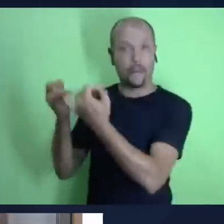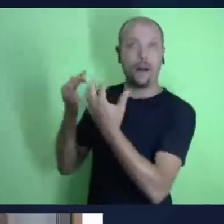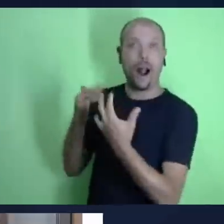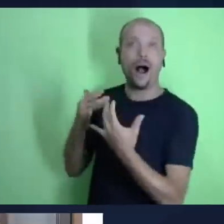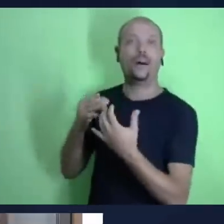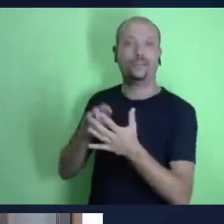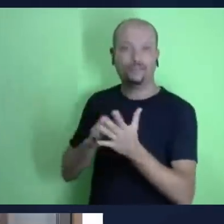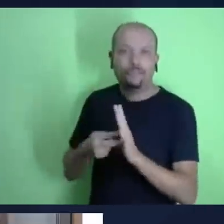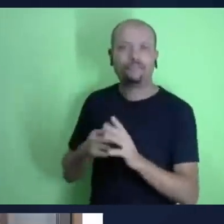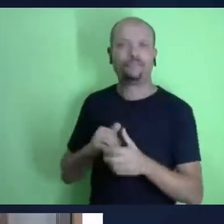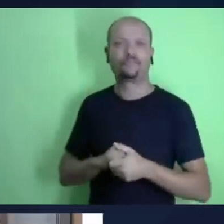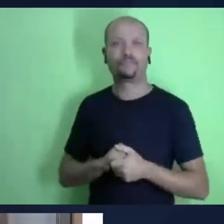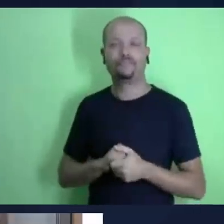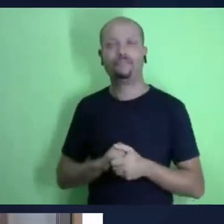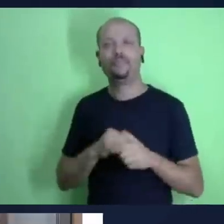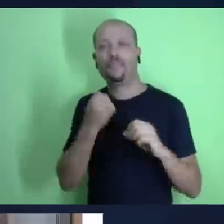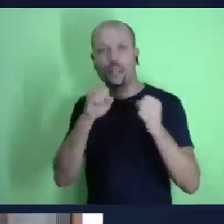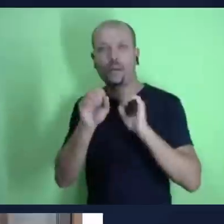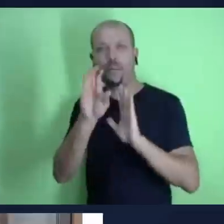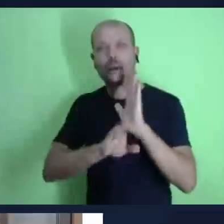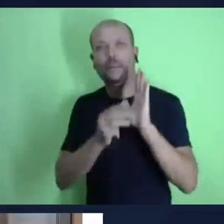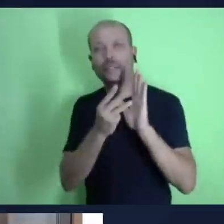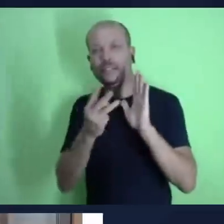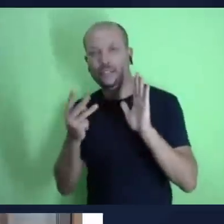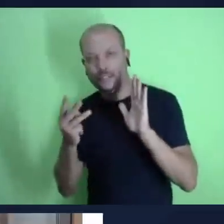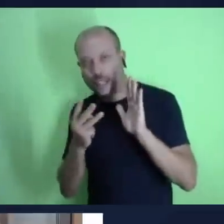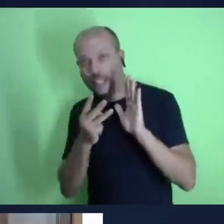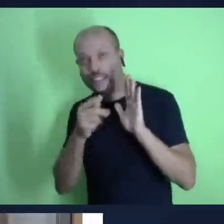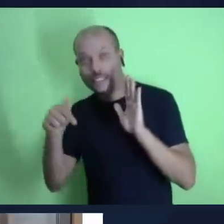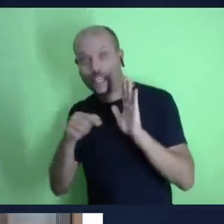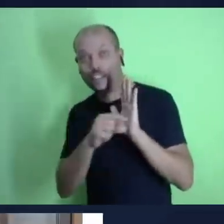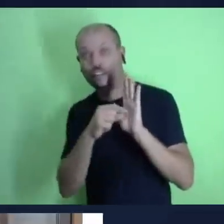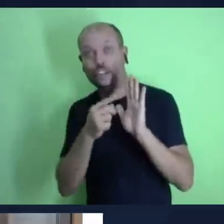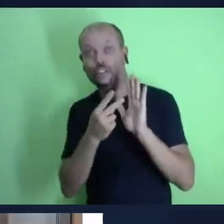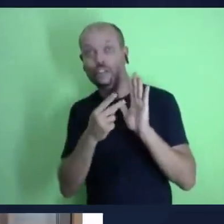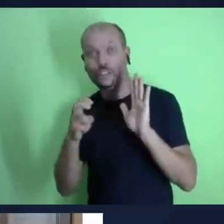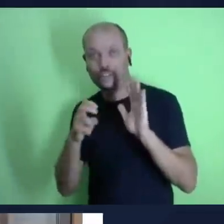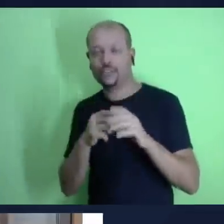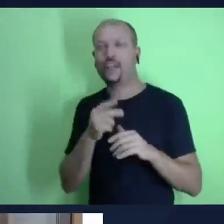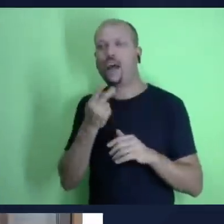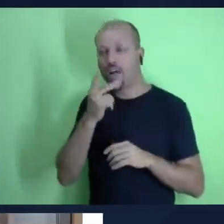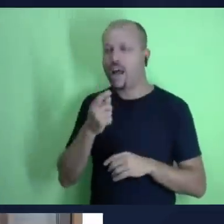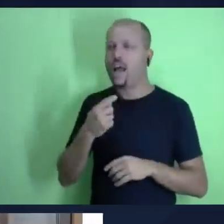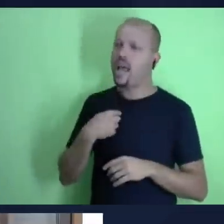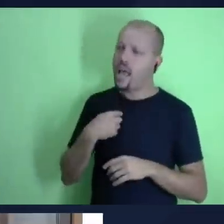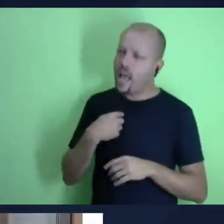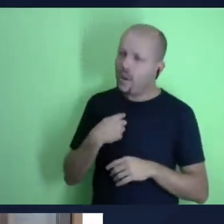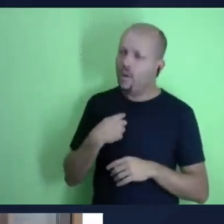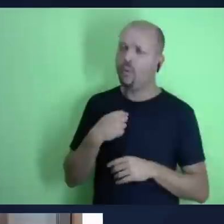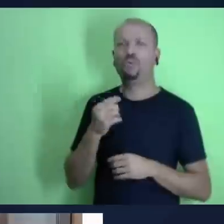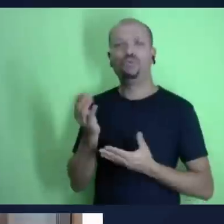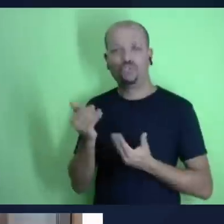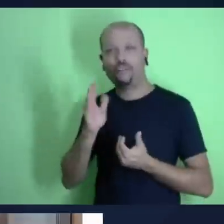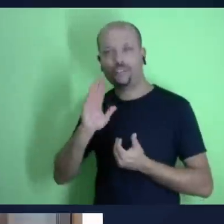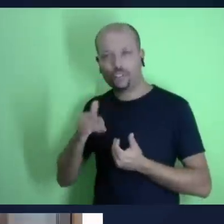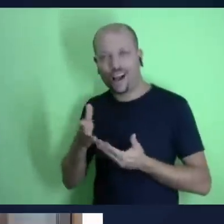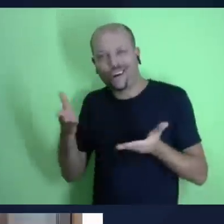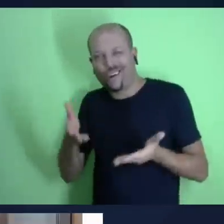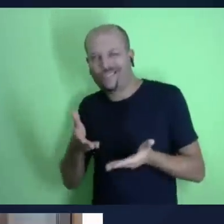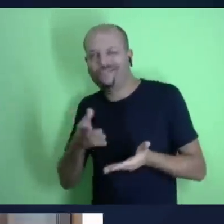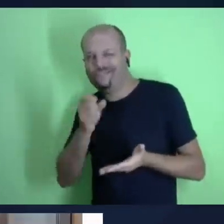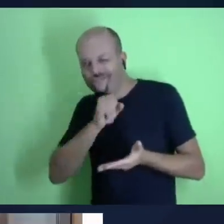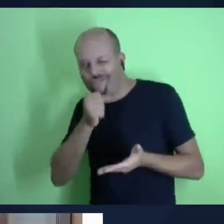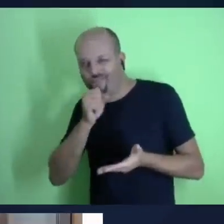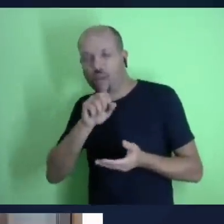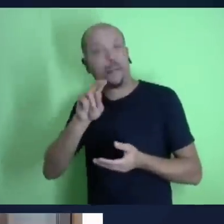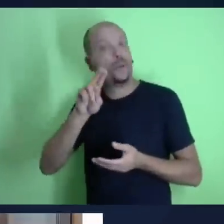o justo desamparado nem a sua descendência a mendigar o pão então então esses versos eles mostram